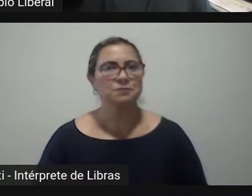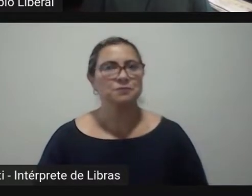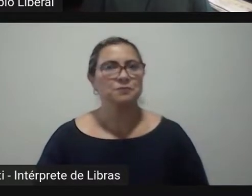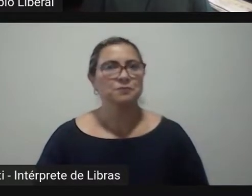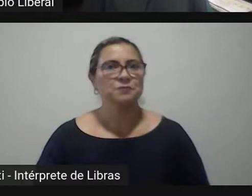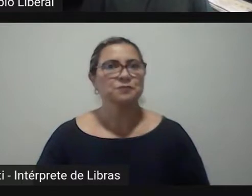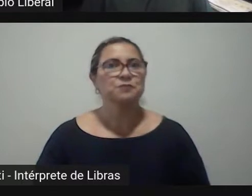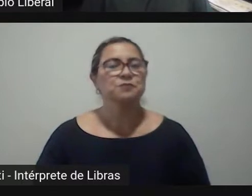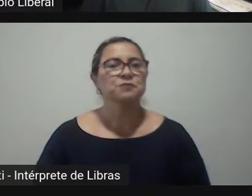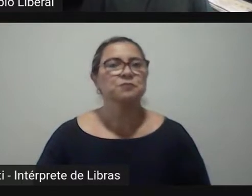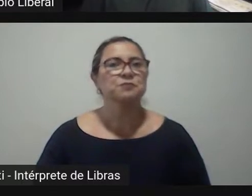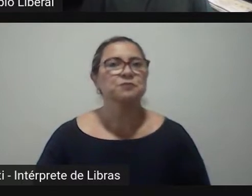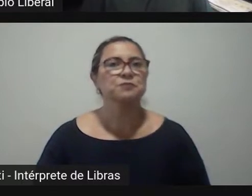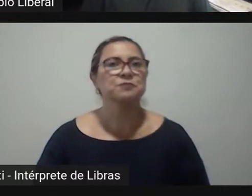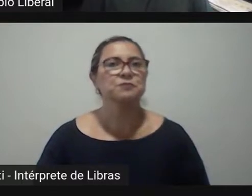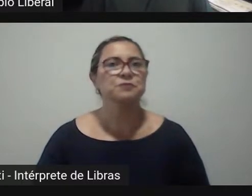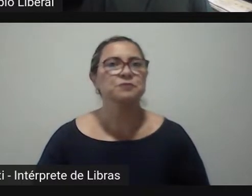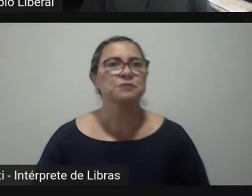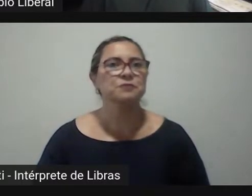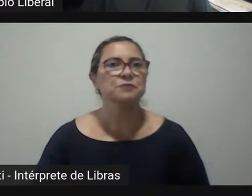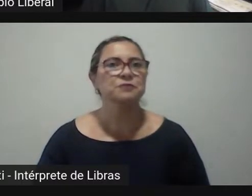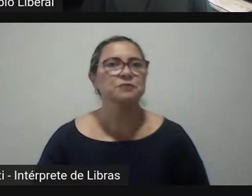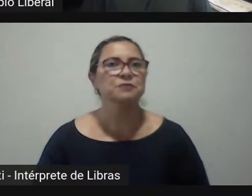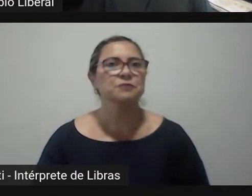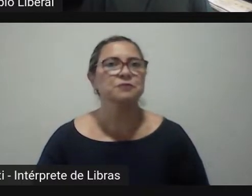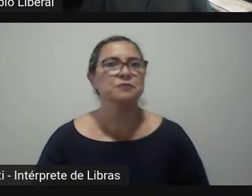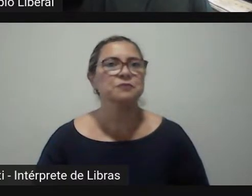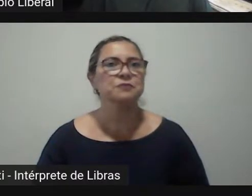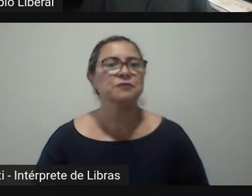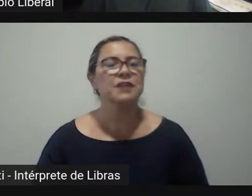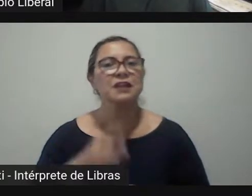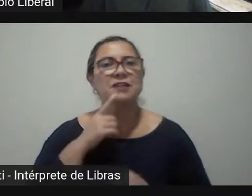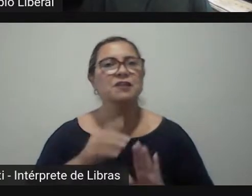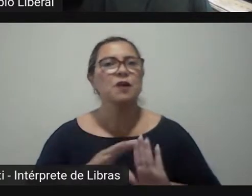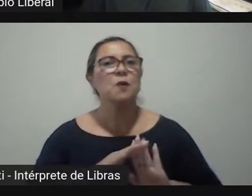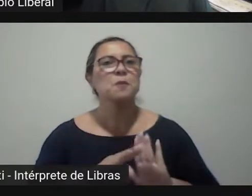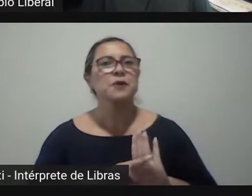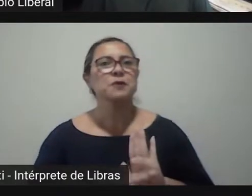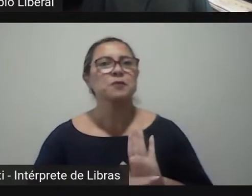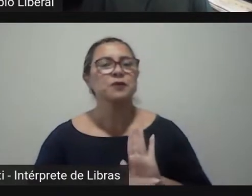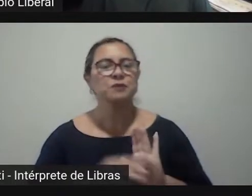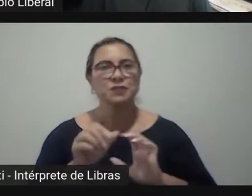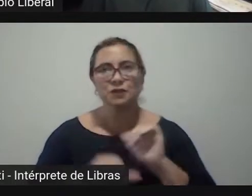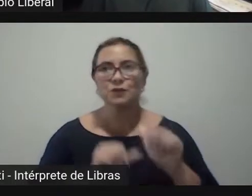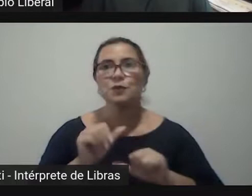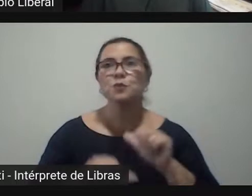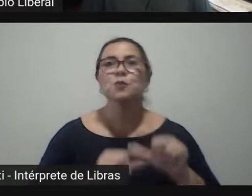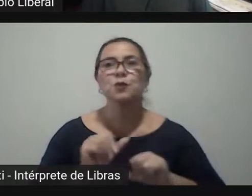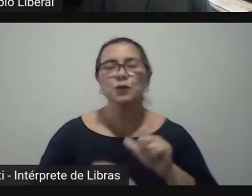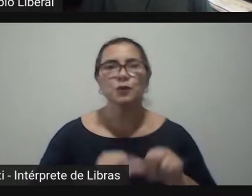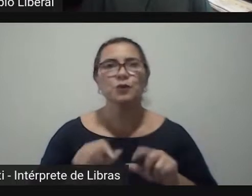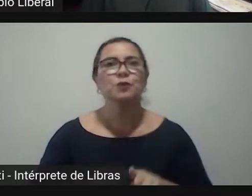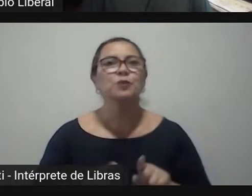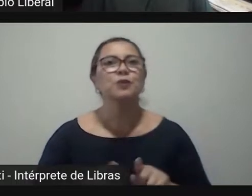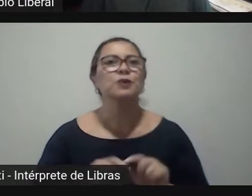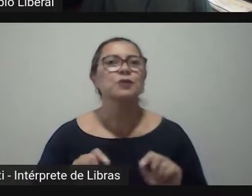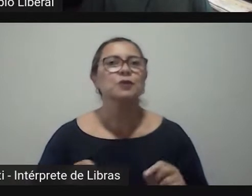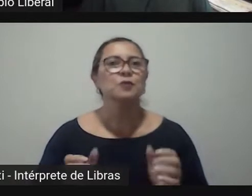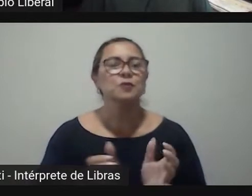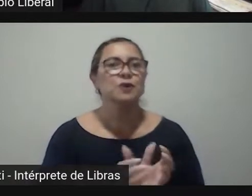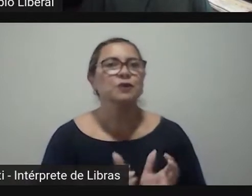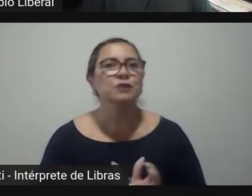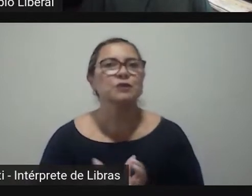Então, a programação foi um pouco alterada e nós vamos dar início às apresentações,